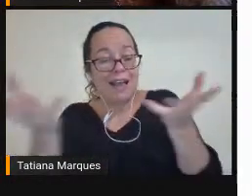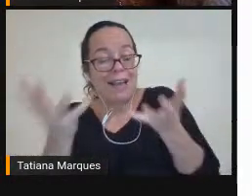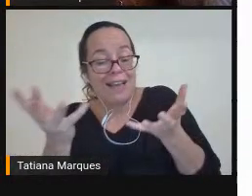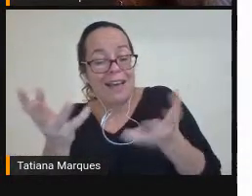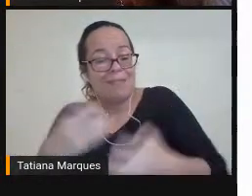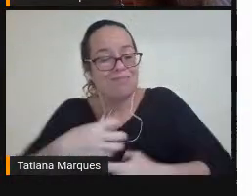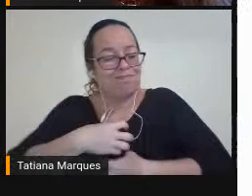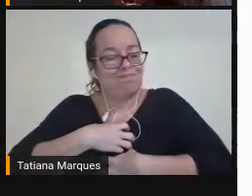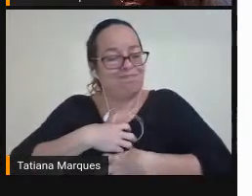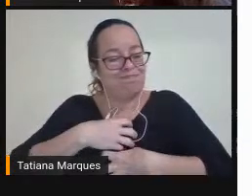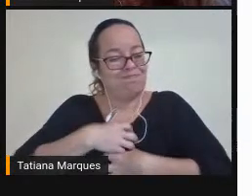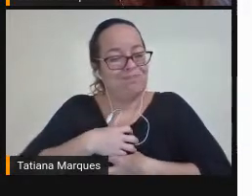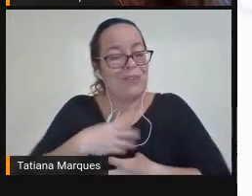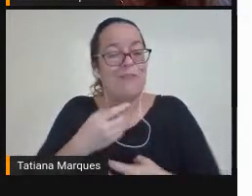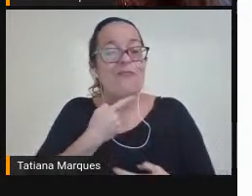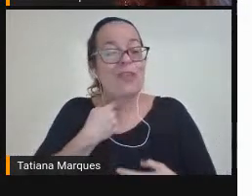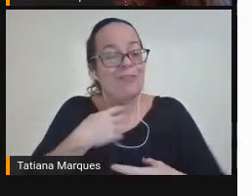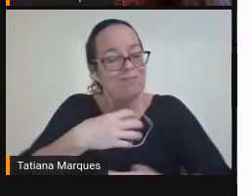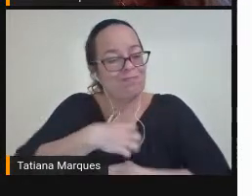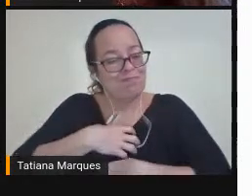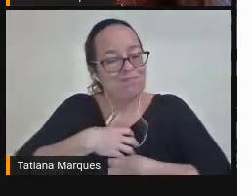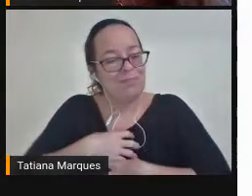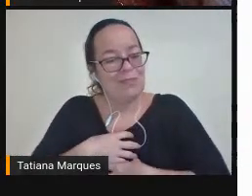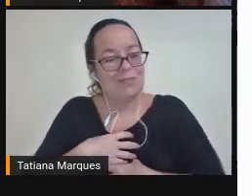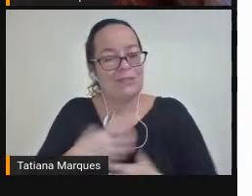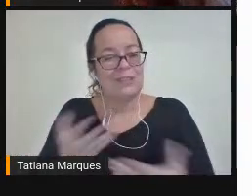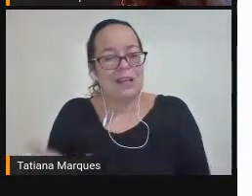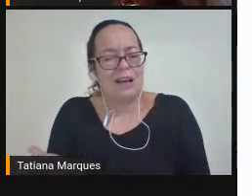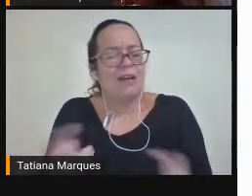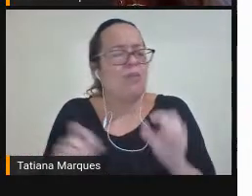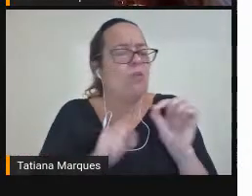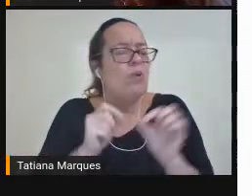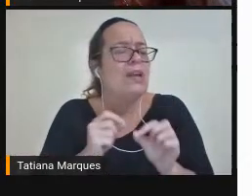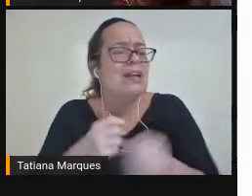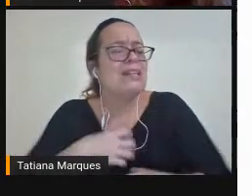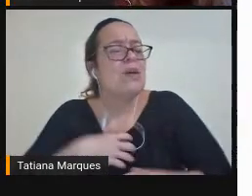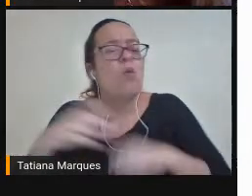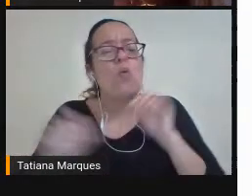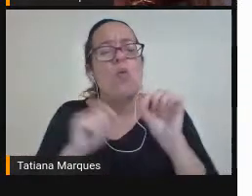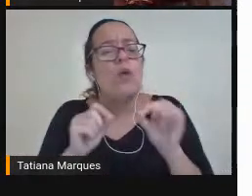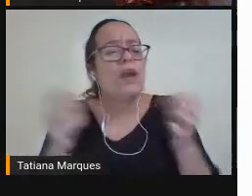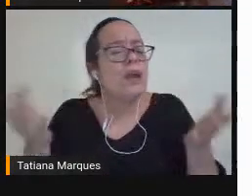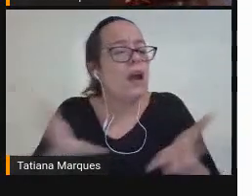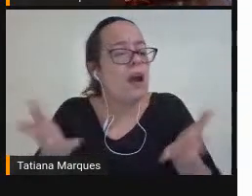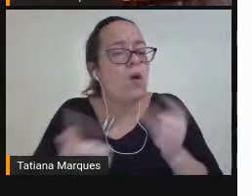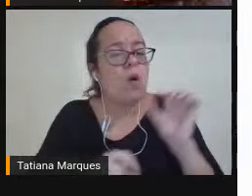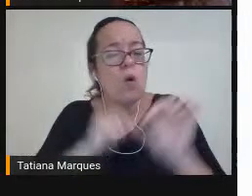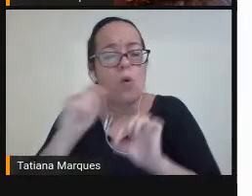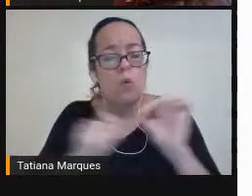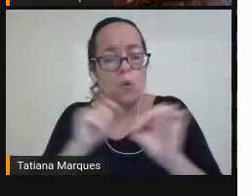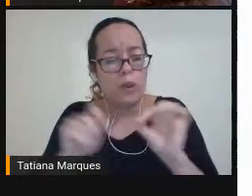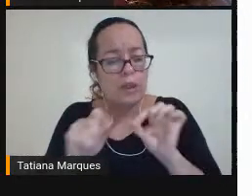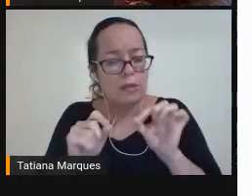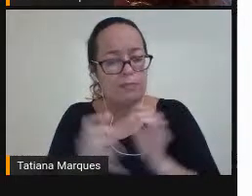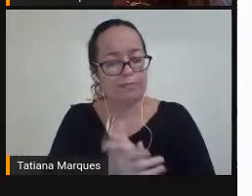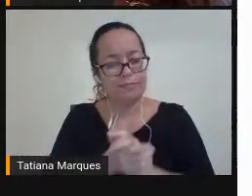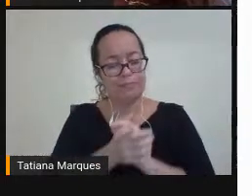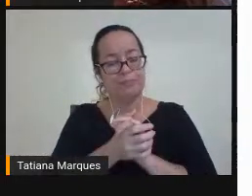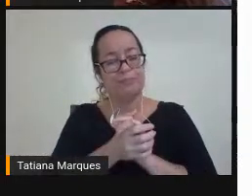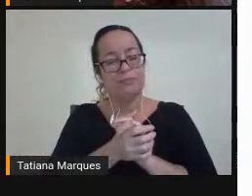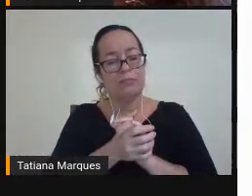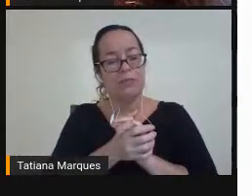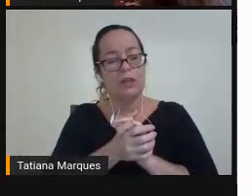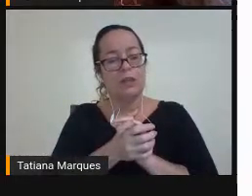sentir Um sentimento Agora Olha que lindo Então Com essa nuvem De